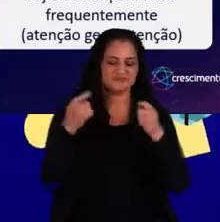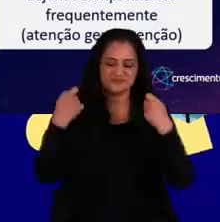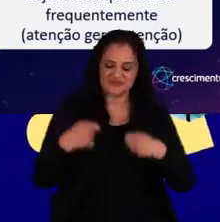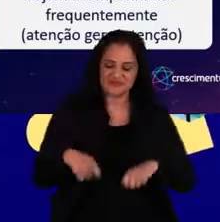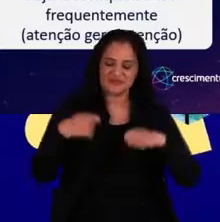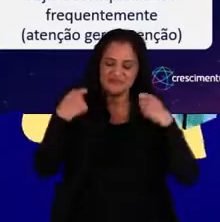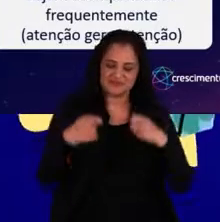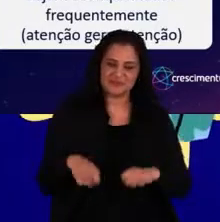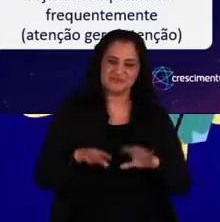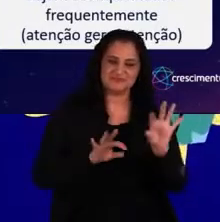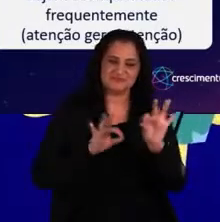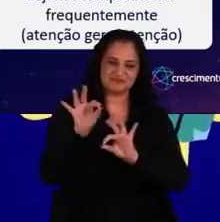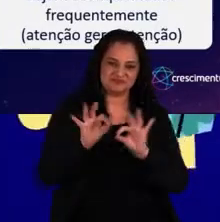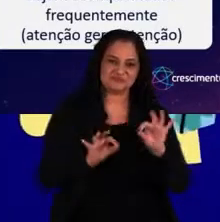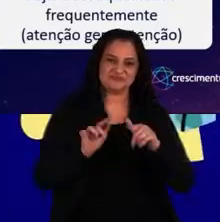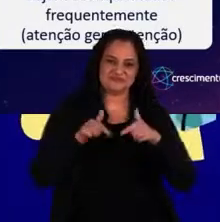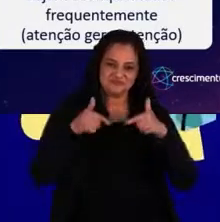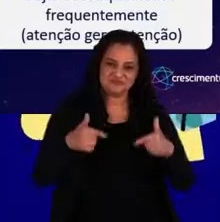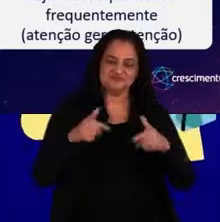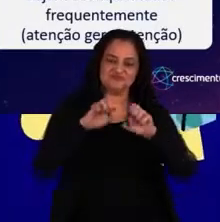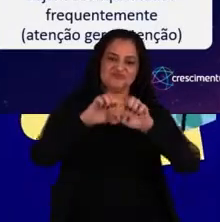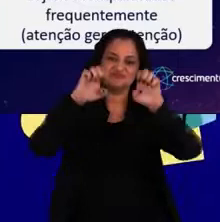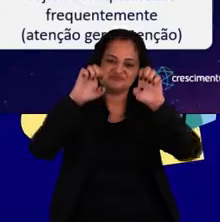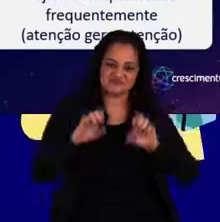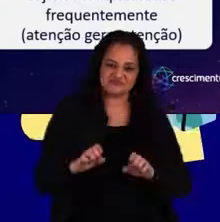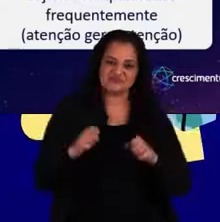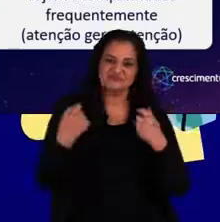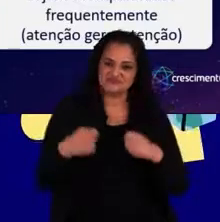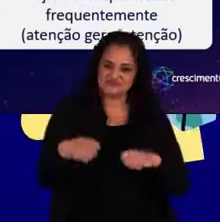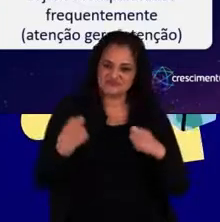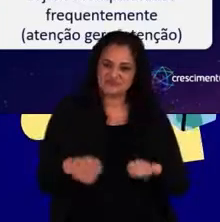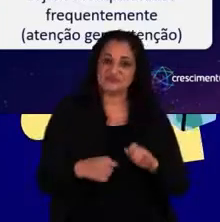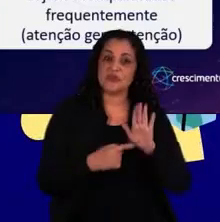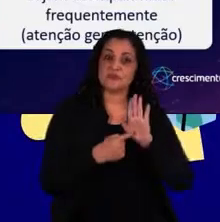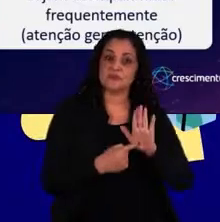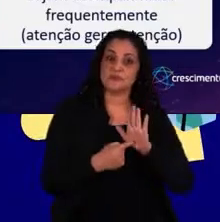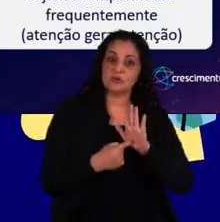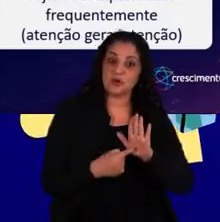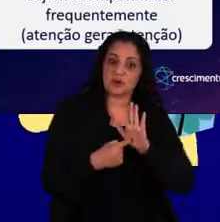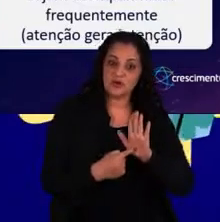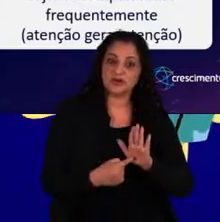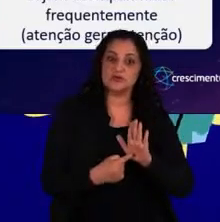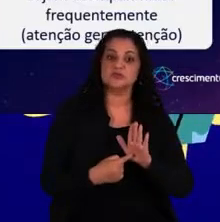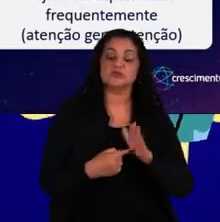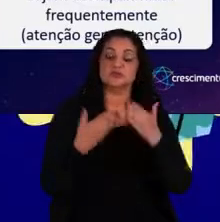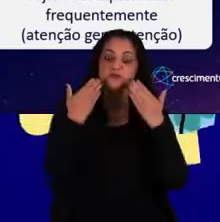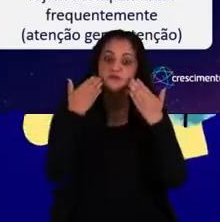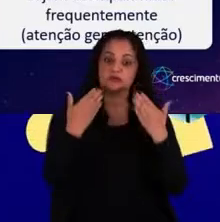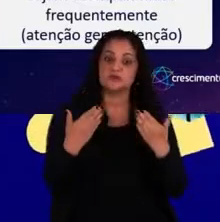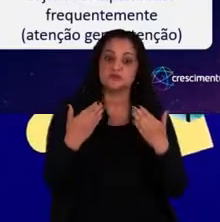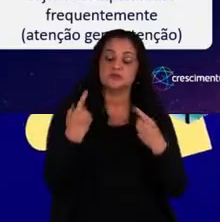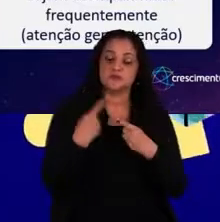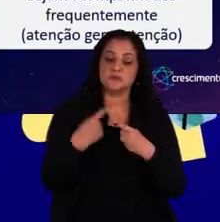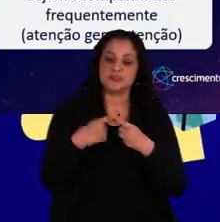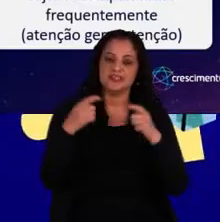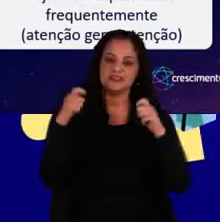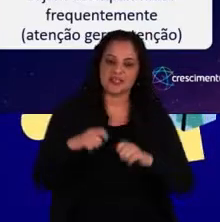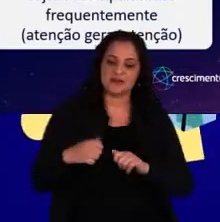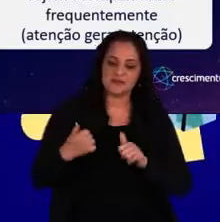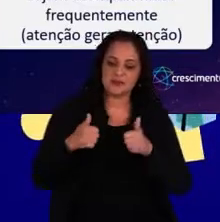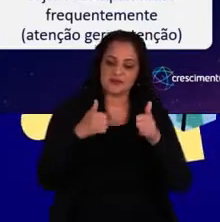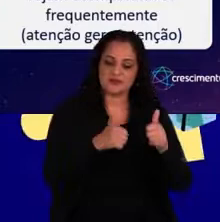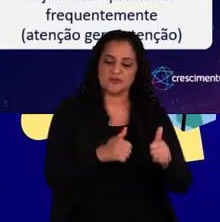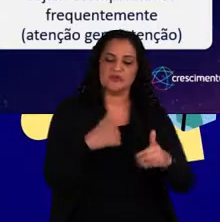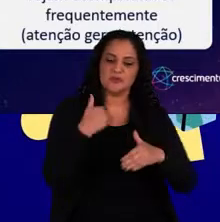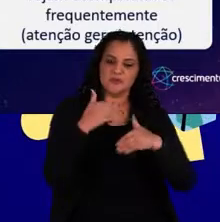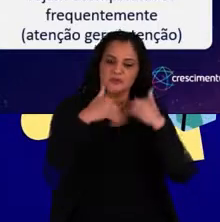é preciso que haja um plano de ação estruturado, é preciso que hajam indicadores, para que a gente possa, sim, acompanhar esse